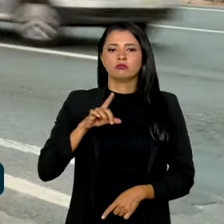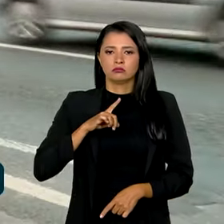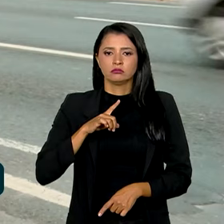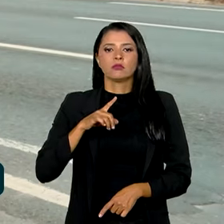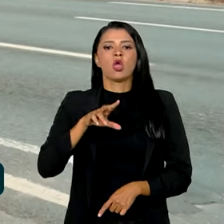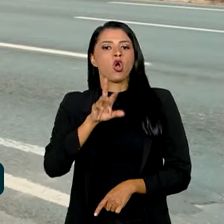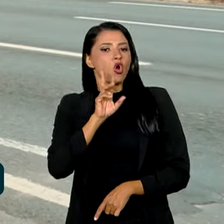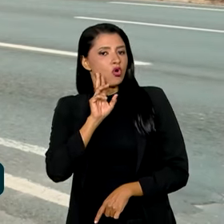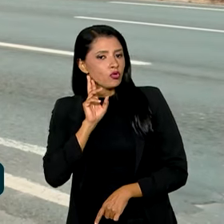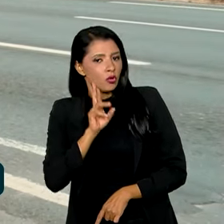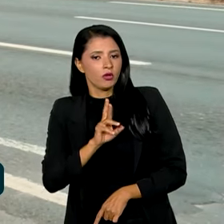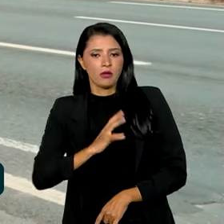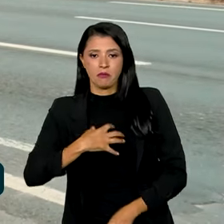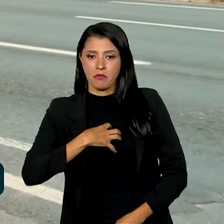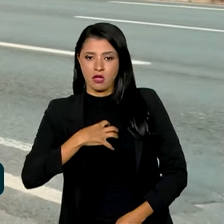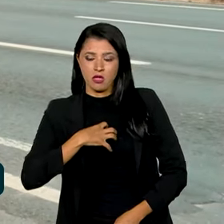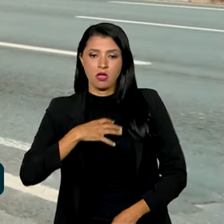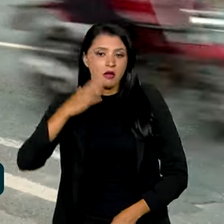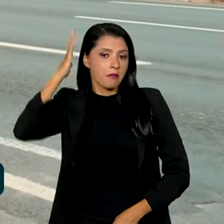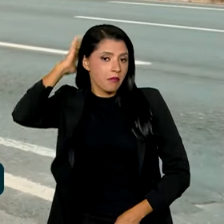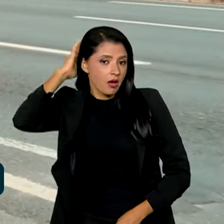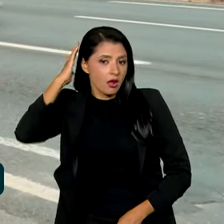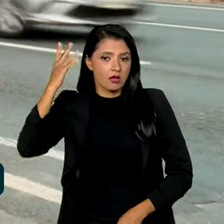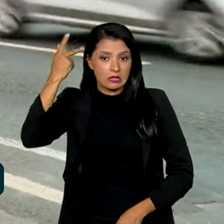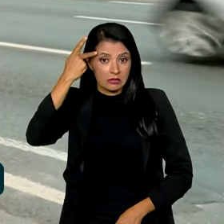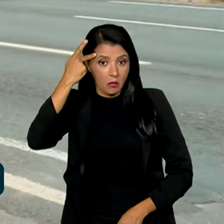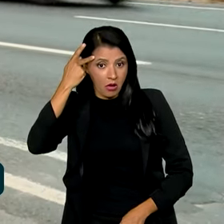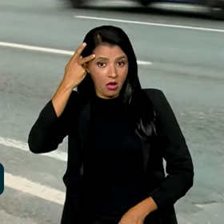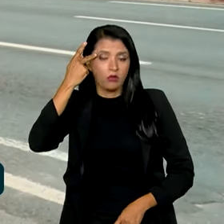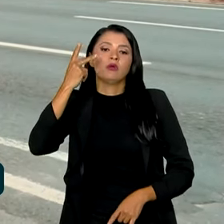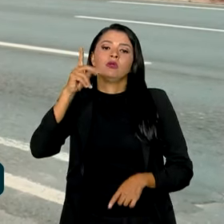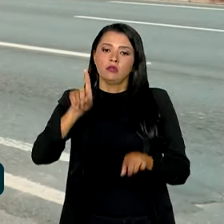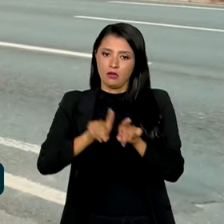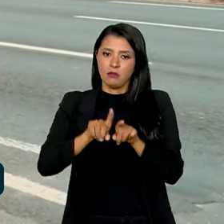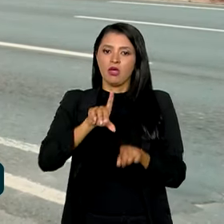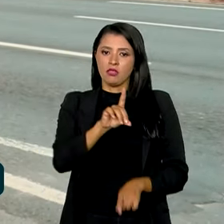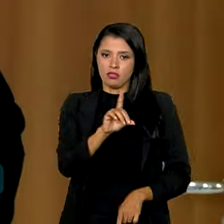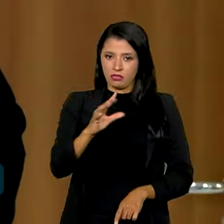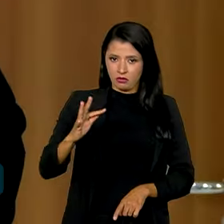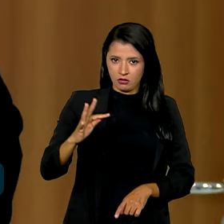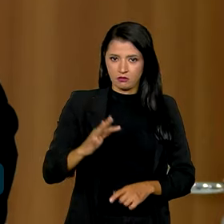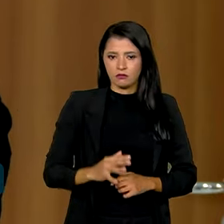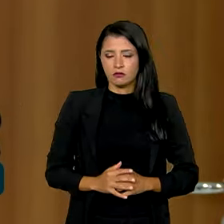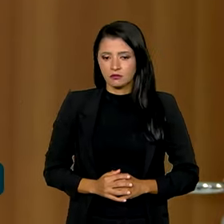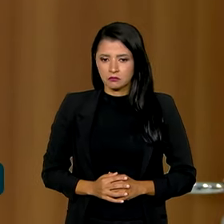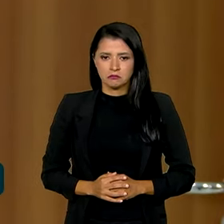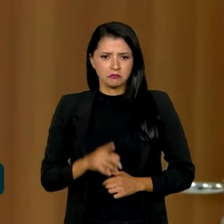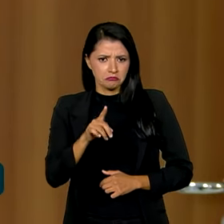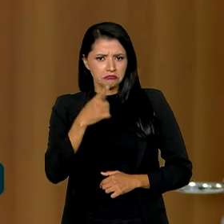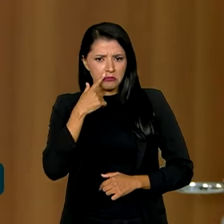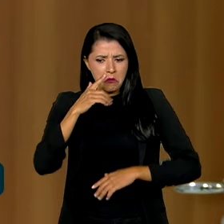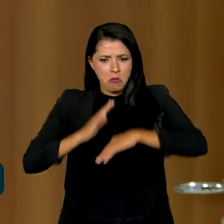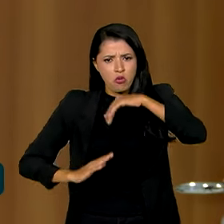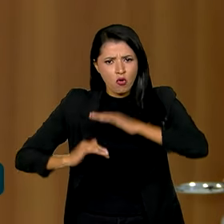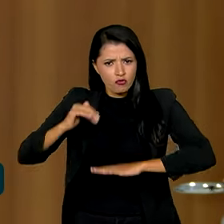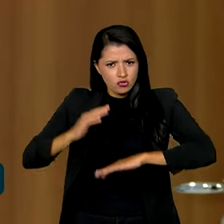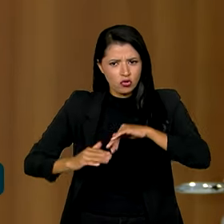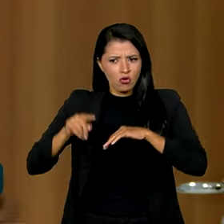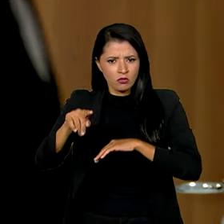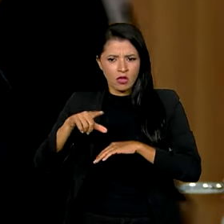Rondônia, Bahia, Pará e São Paulo e no Distrito Federal. Qualquer profissional